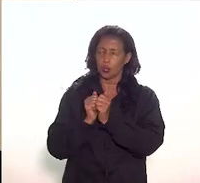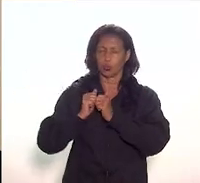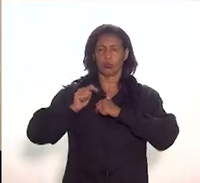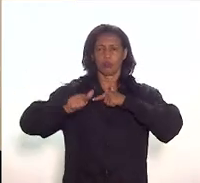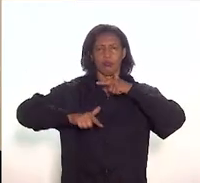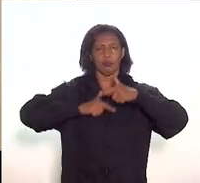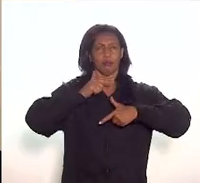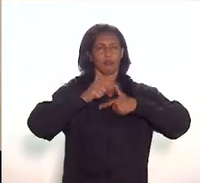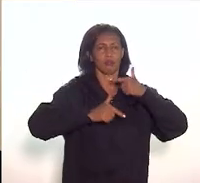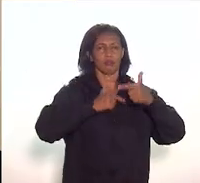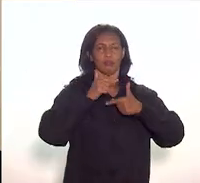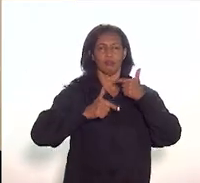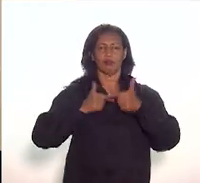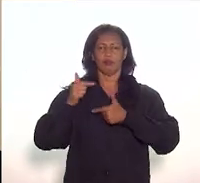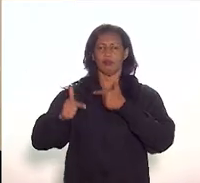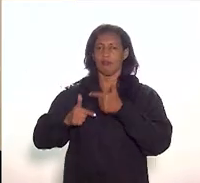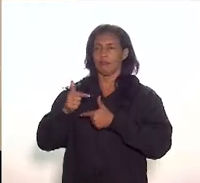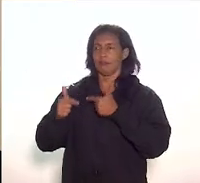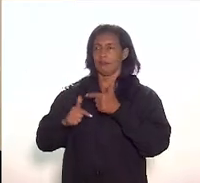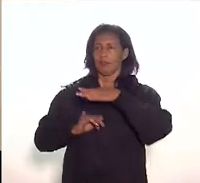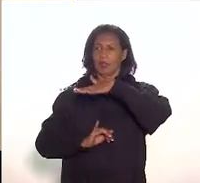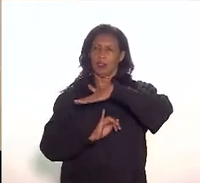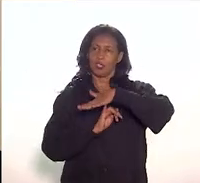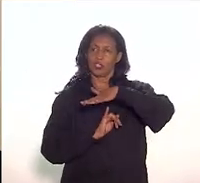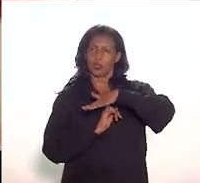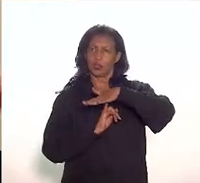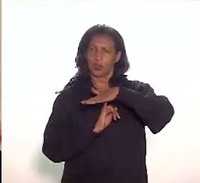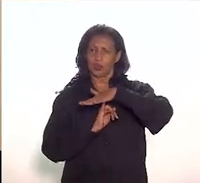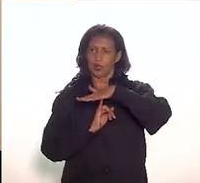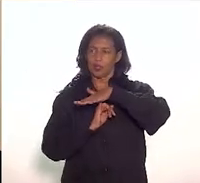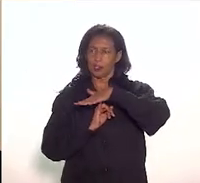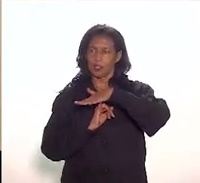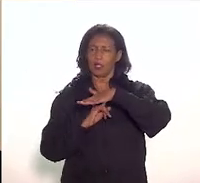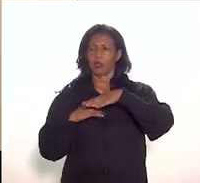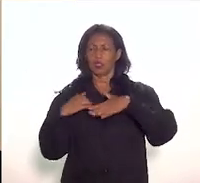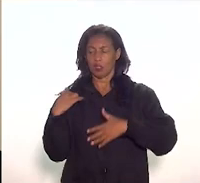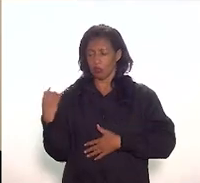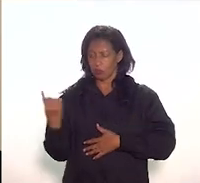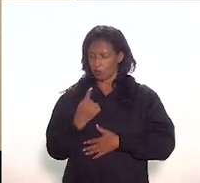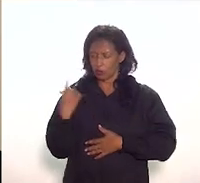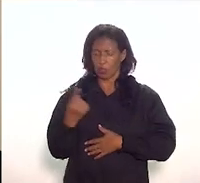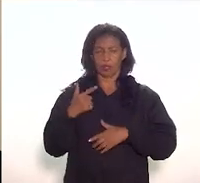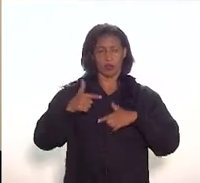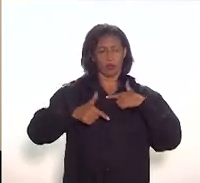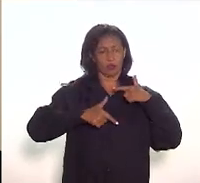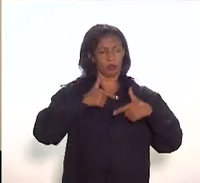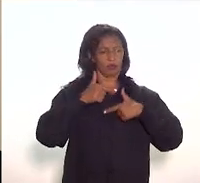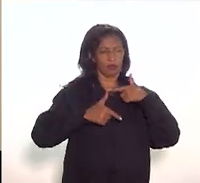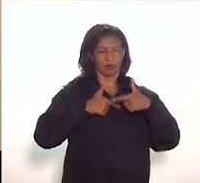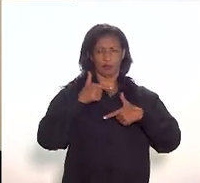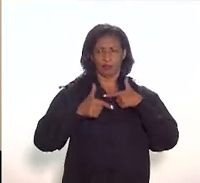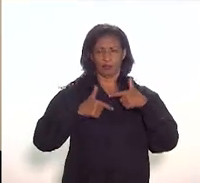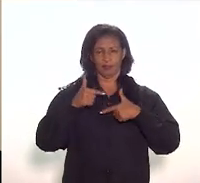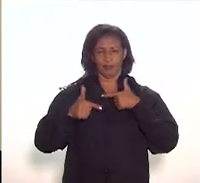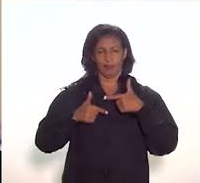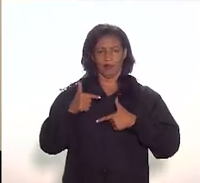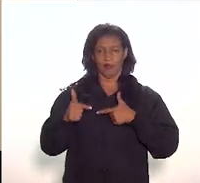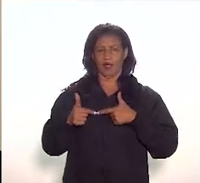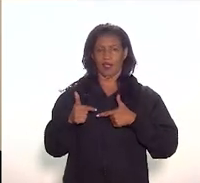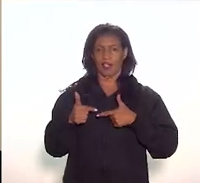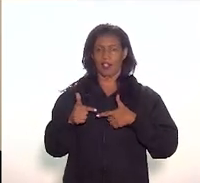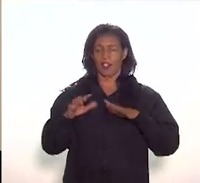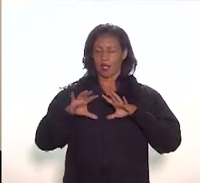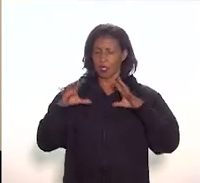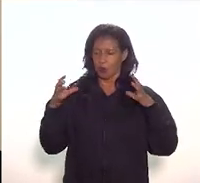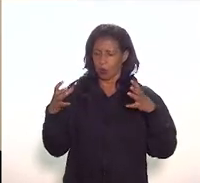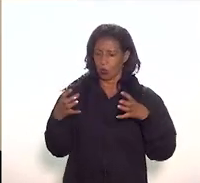permanente entre as instituições então estávamos aqui trabalhando todos de forma dispersa e fragmentada e